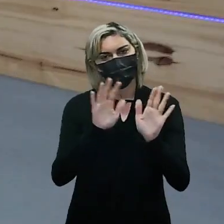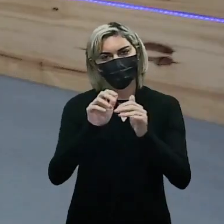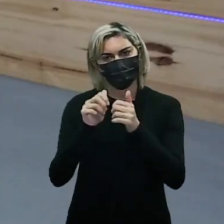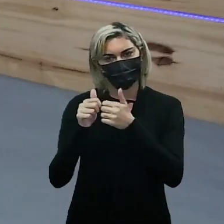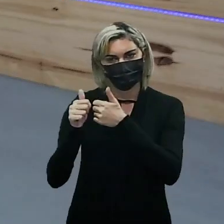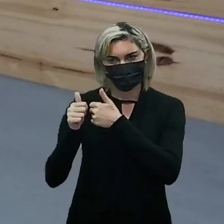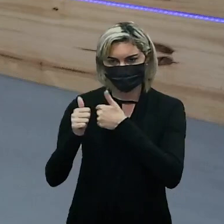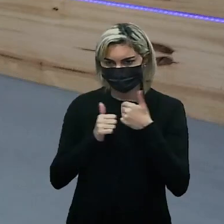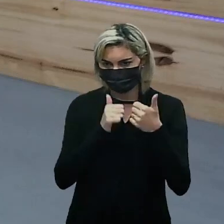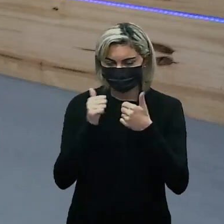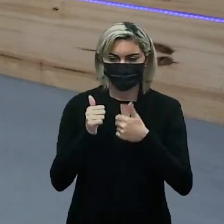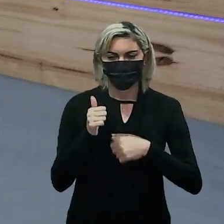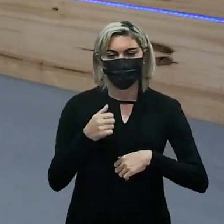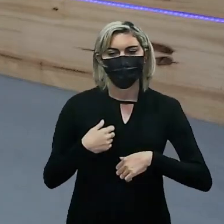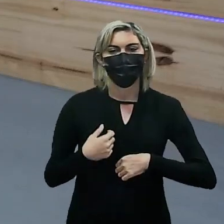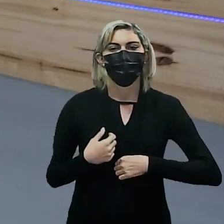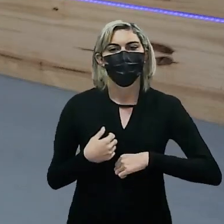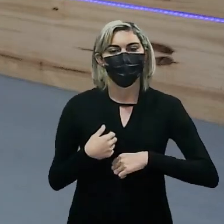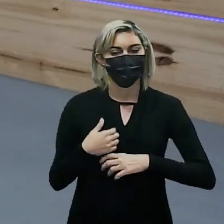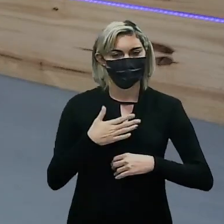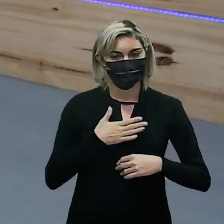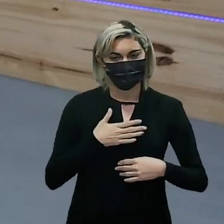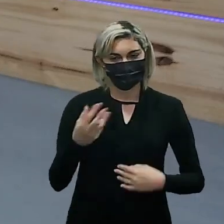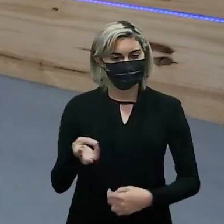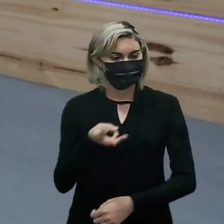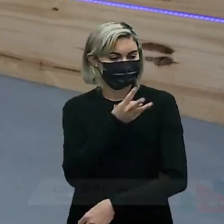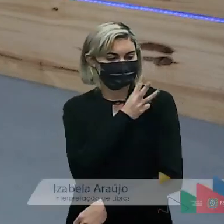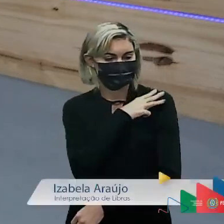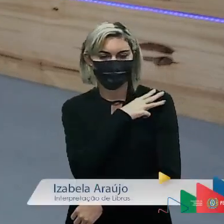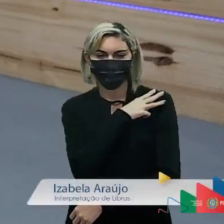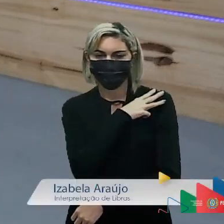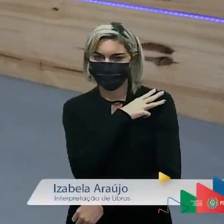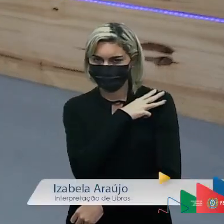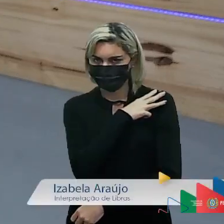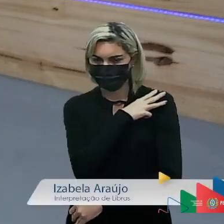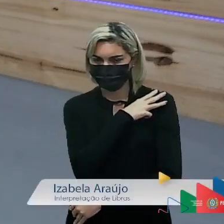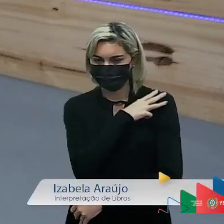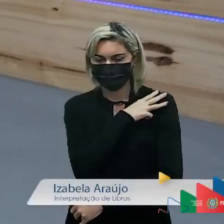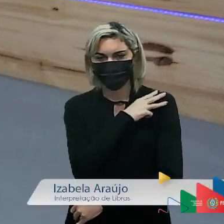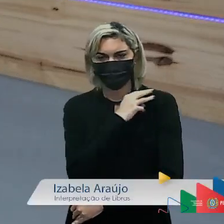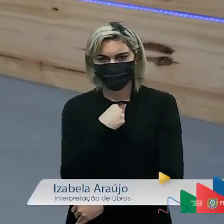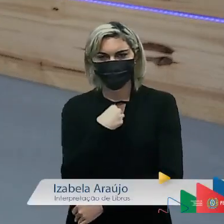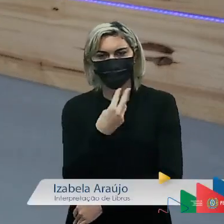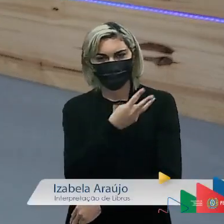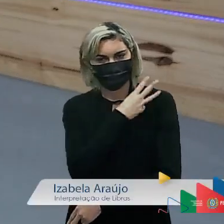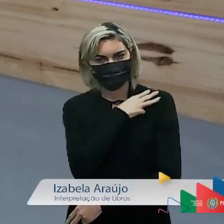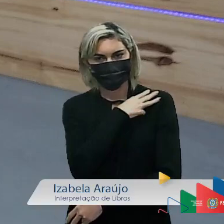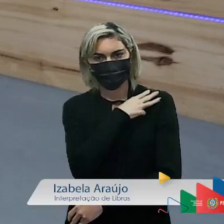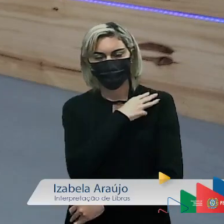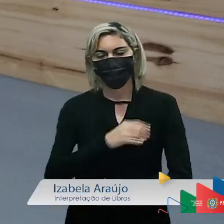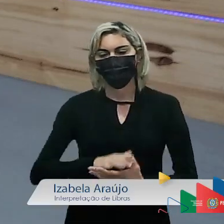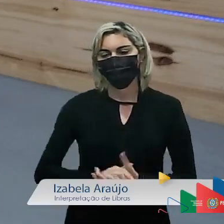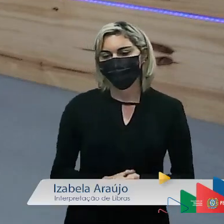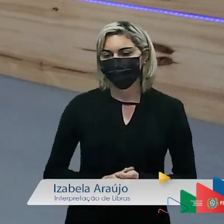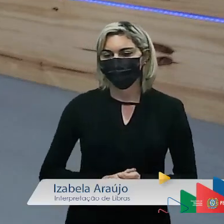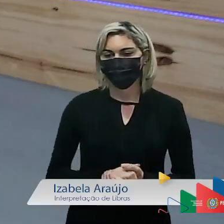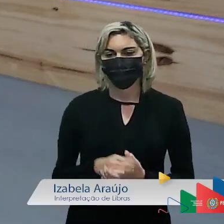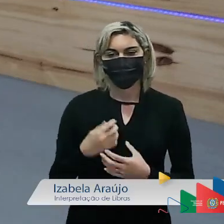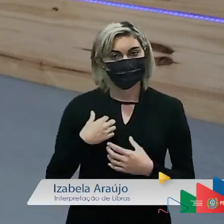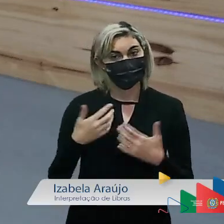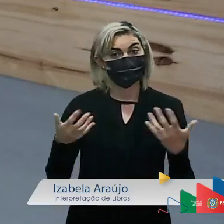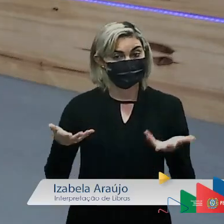Âu, Âu, Âu, é o meu terceirão Âu, Âu, Âu, é o meu terceirão